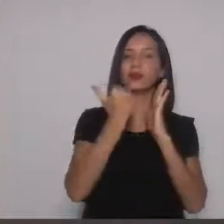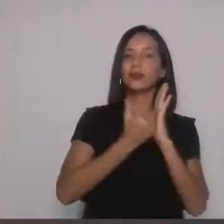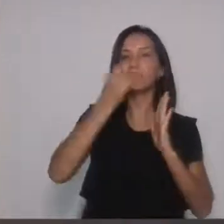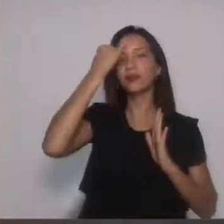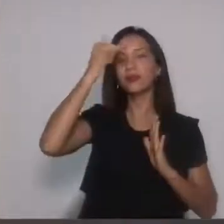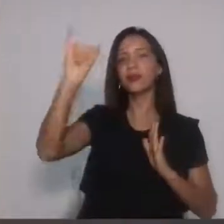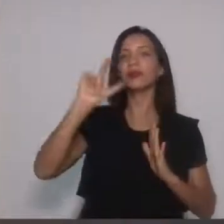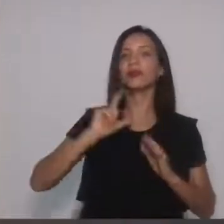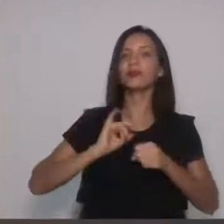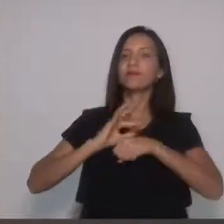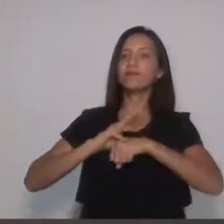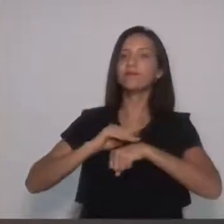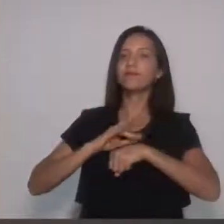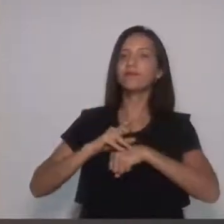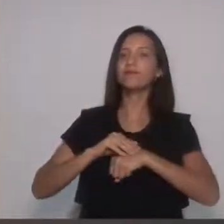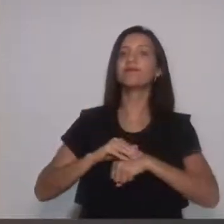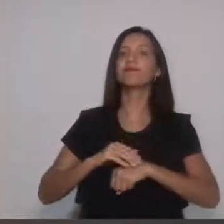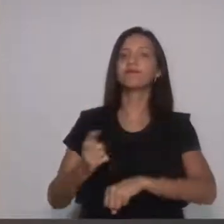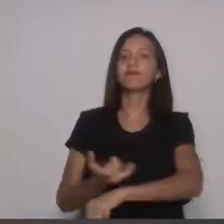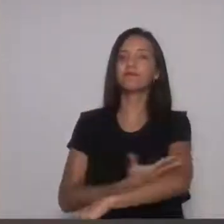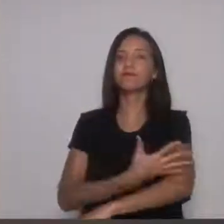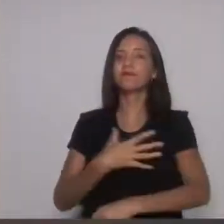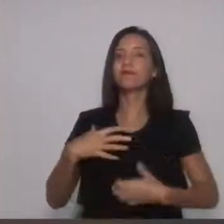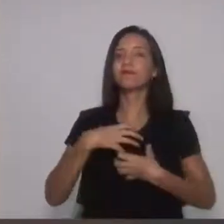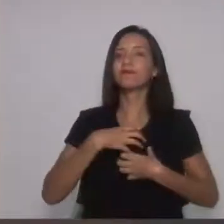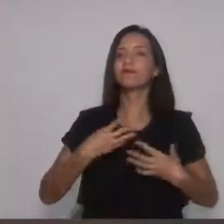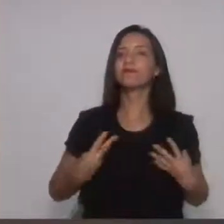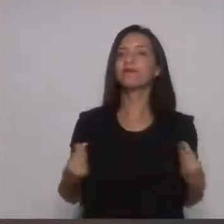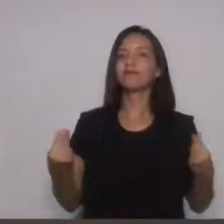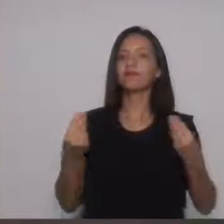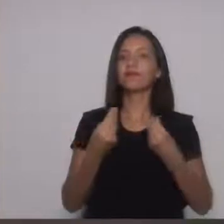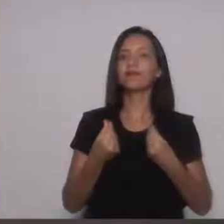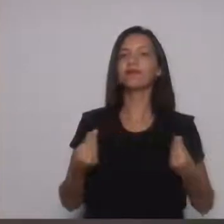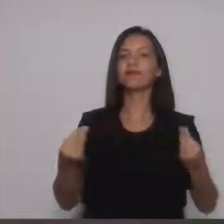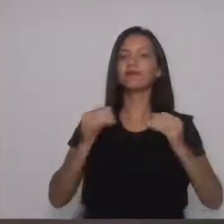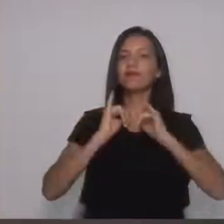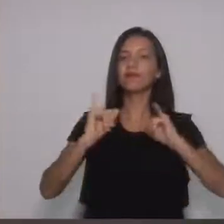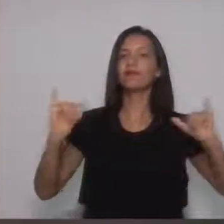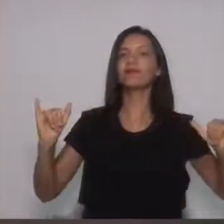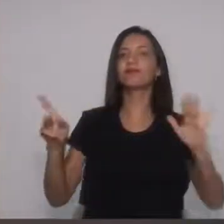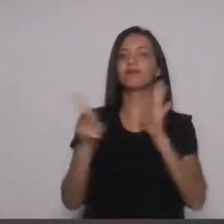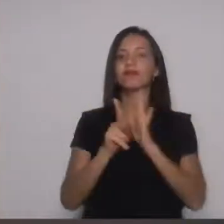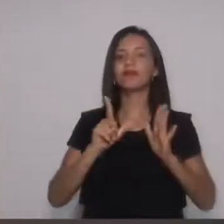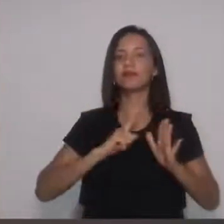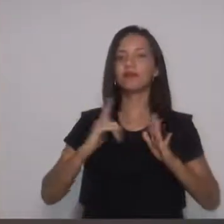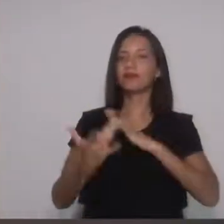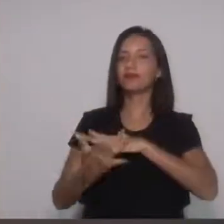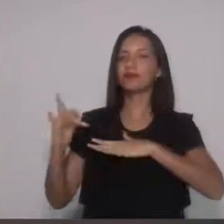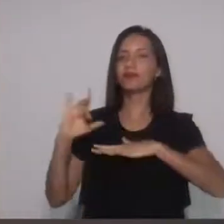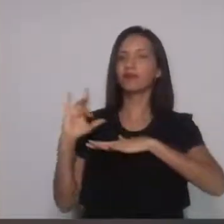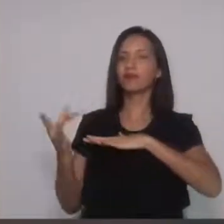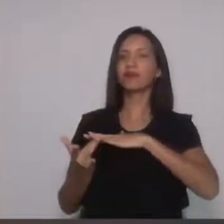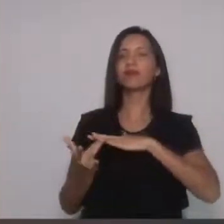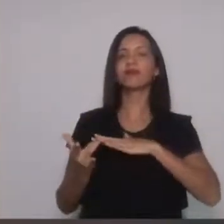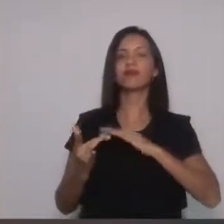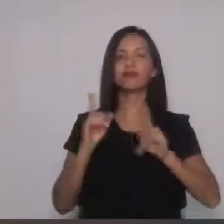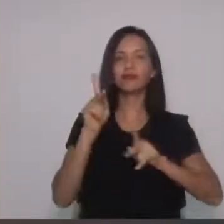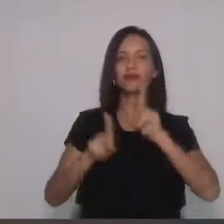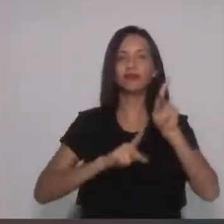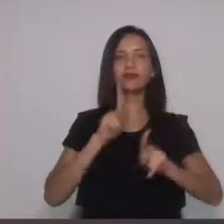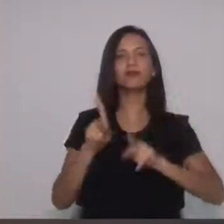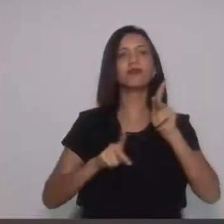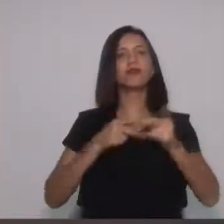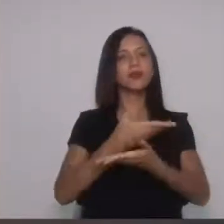adocemento emocional e sensibilizar as mídias e as instituições sociais, públicos e privadas e os poderes